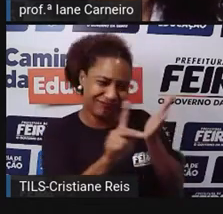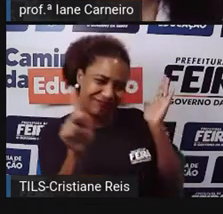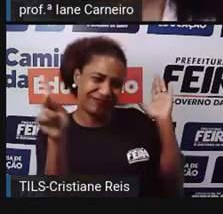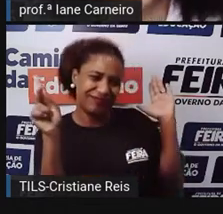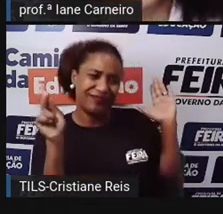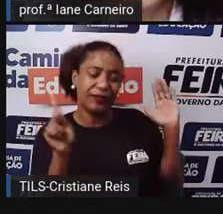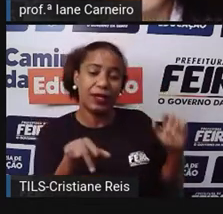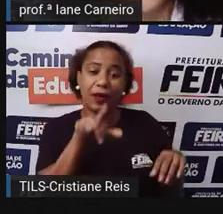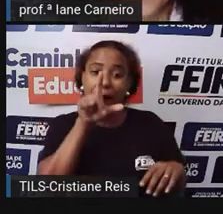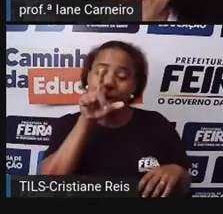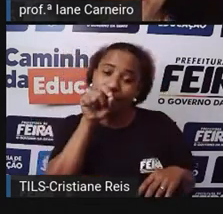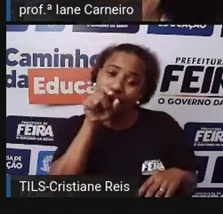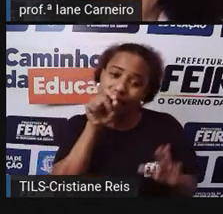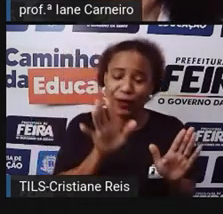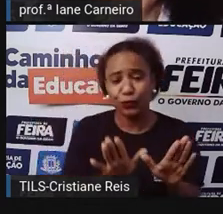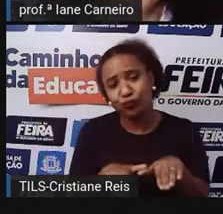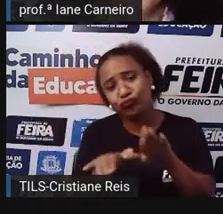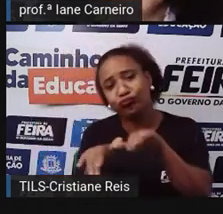o papagaio foi embora.